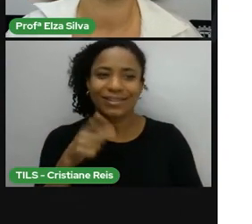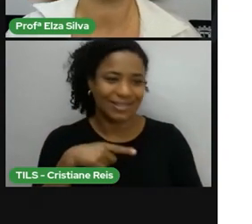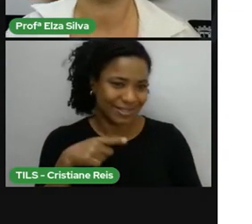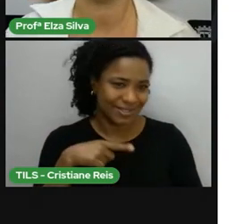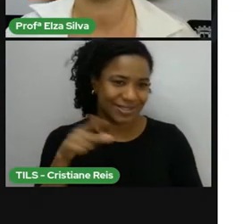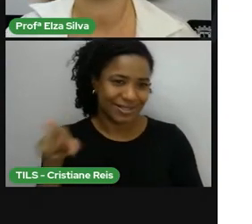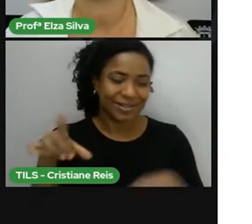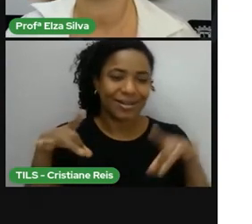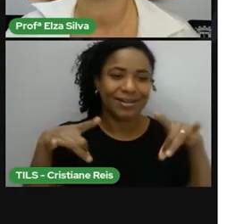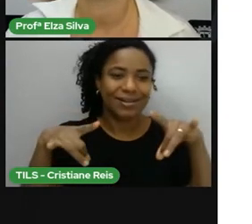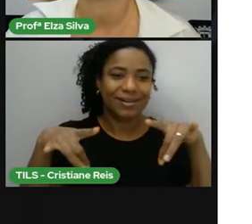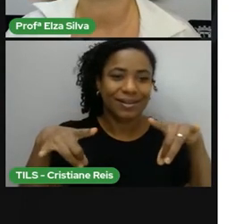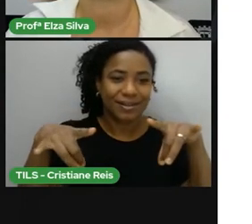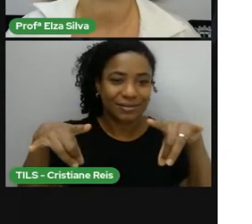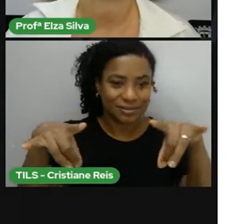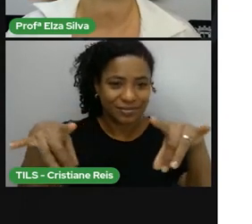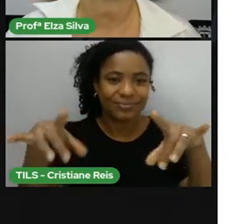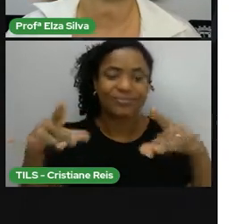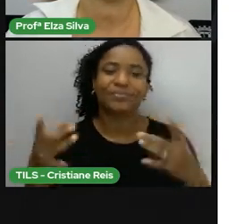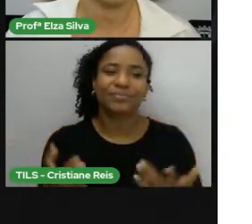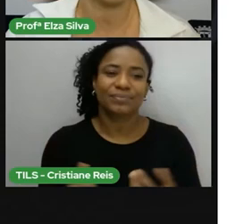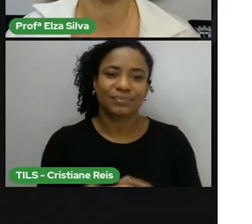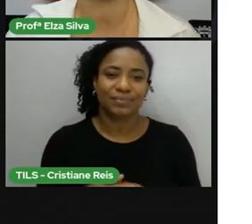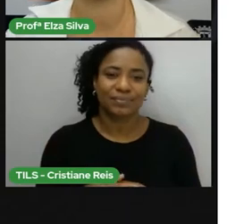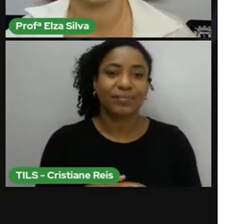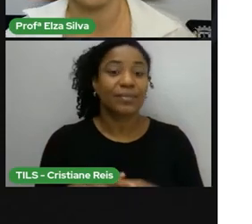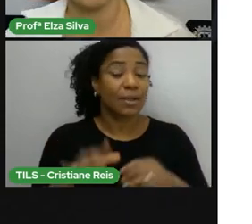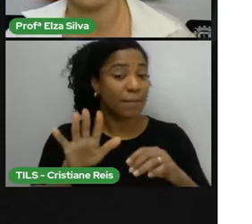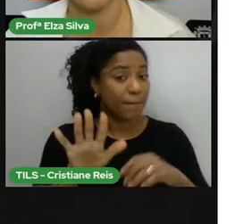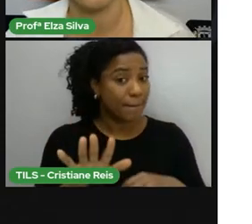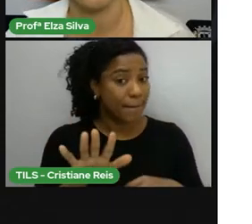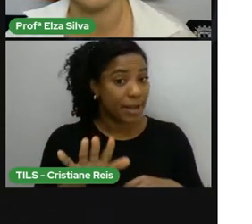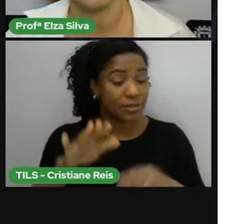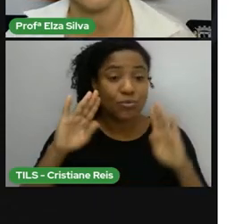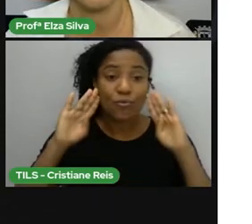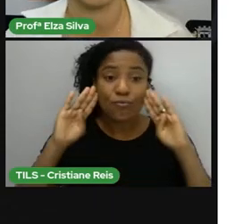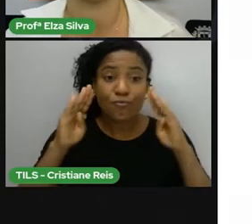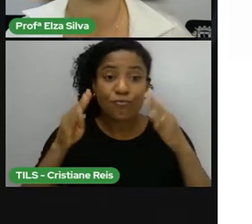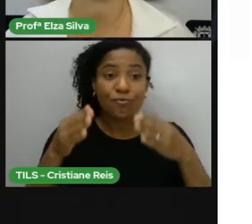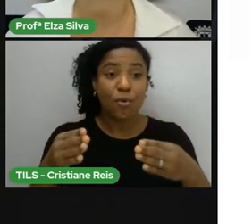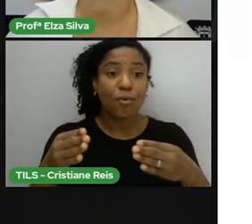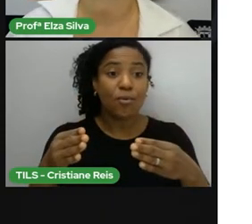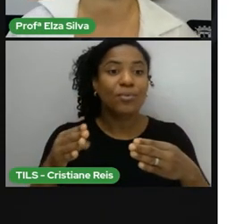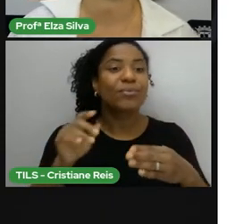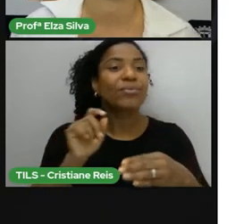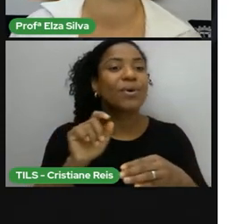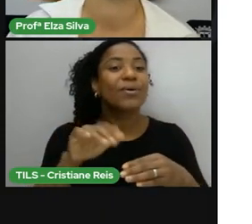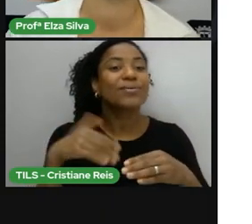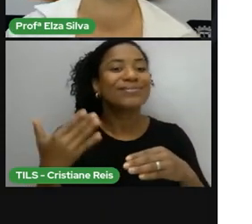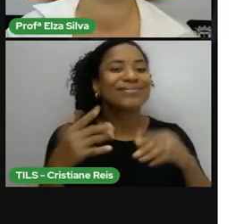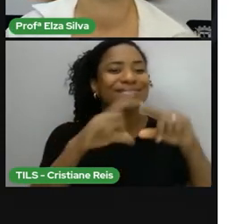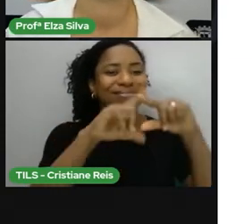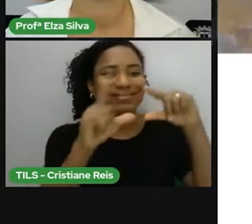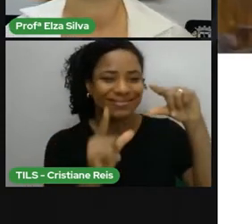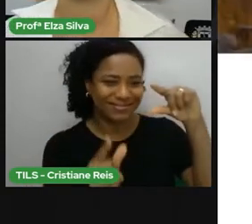A Austrália Mas o nosso foco Hoje É a África do Sul